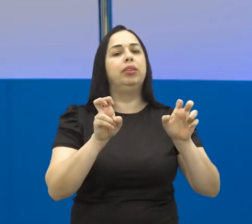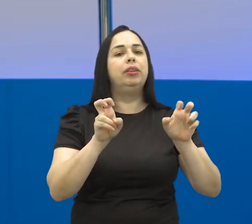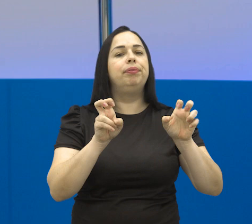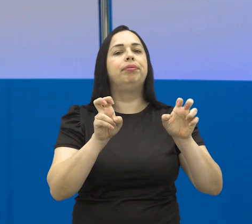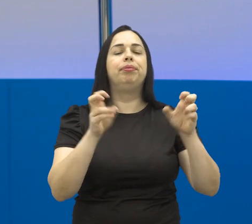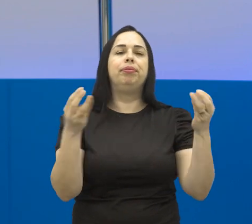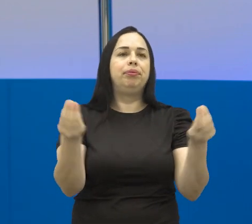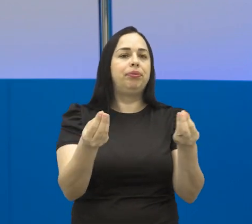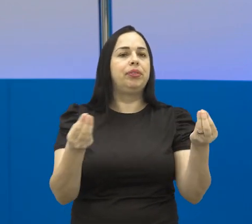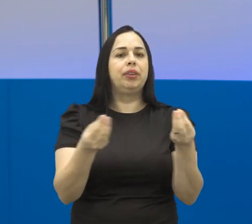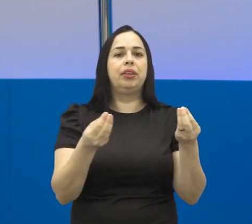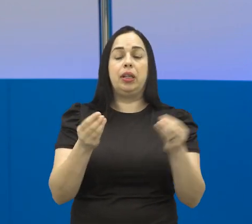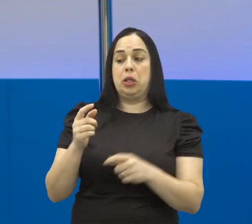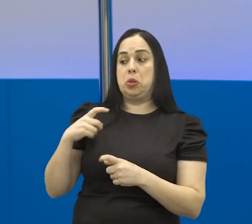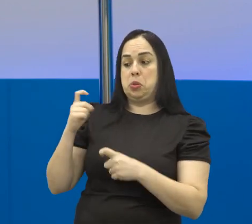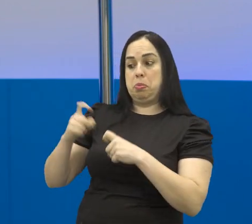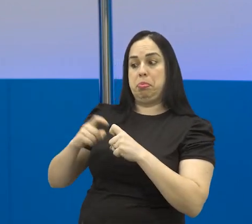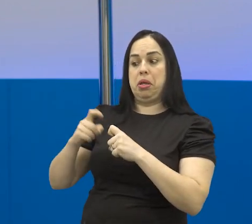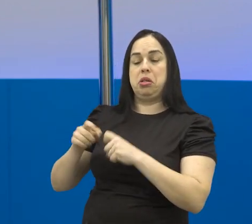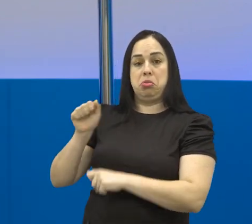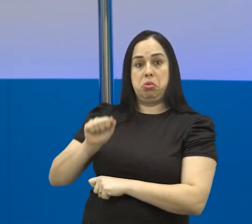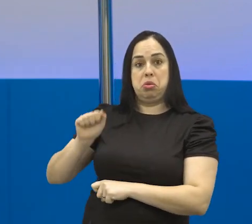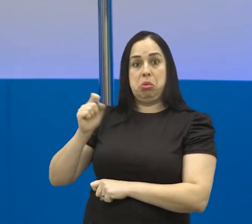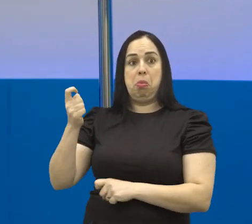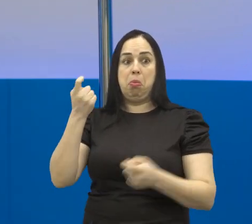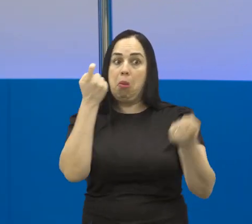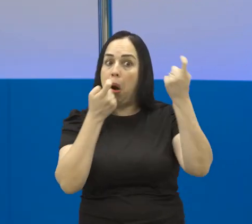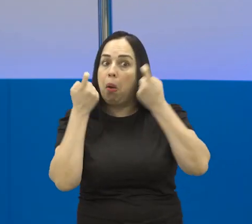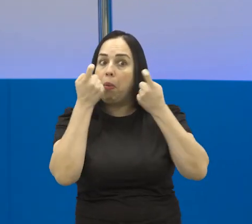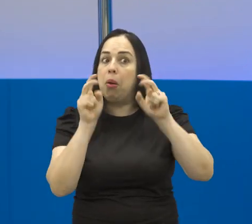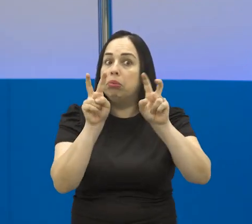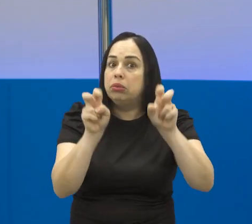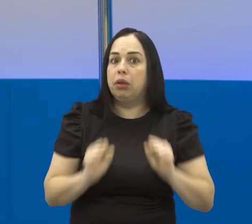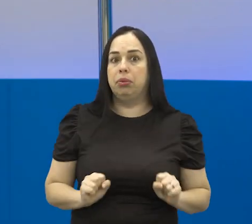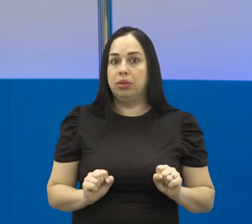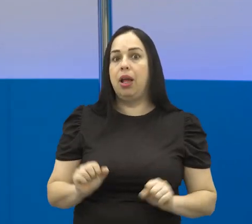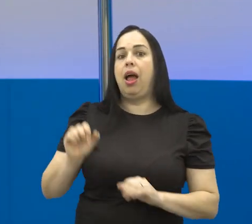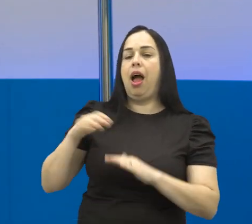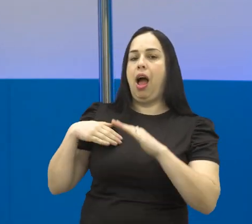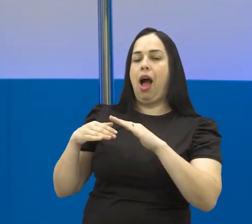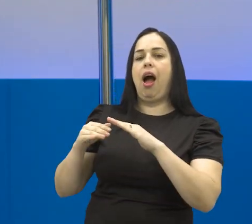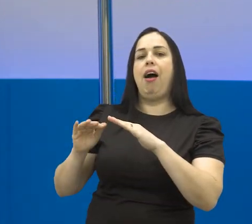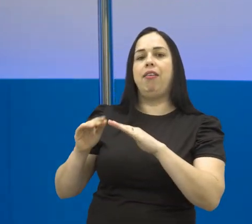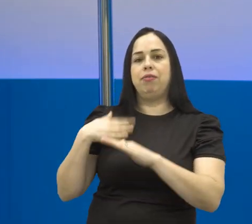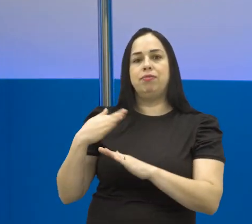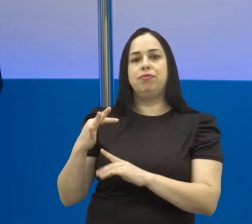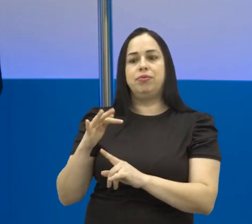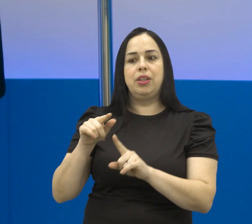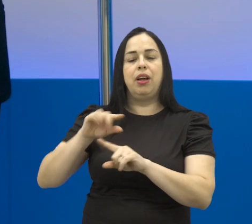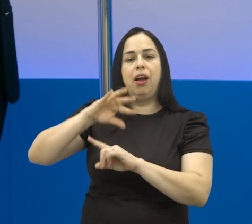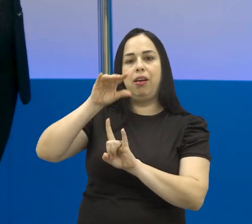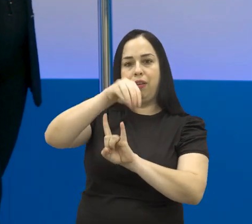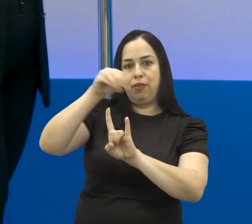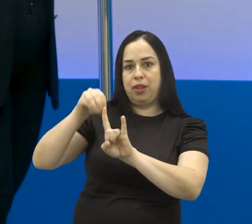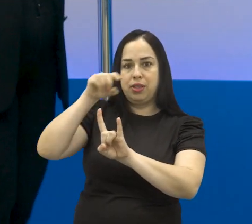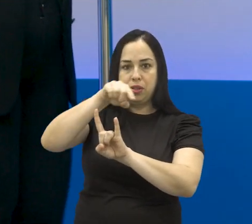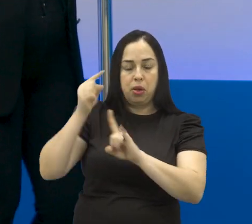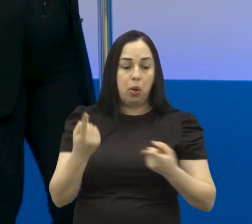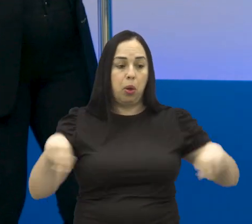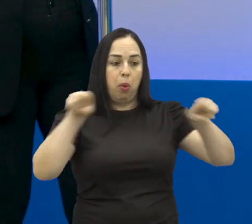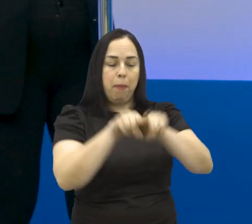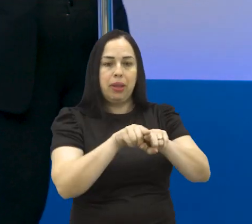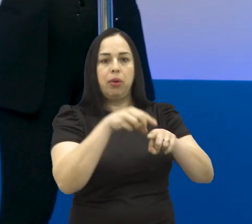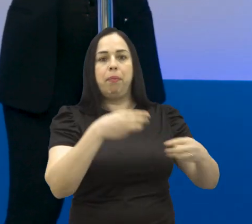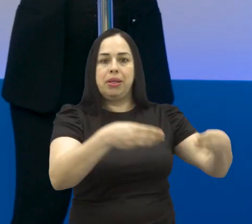assunto agora que tem despertado preocupação da comunidade médica. A Fundação Oswaldo Cruz, que é vinculada ao Ministério da